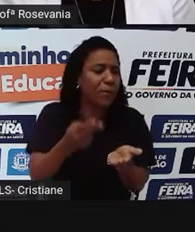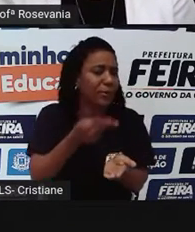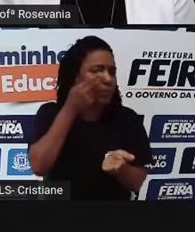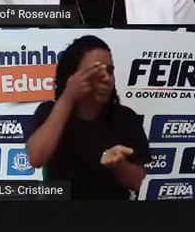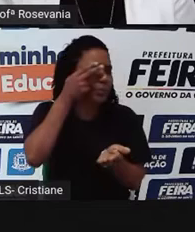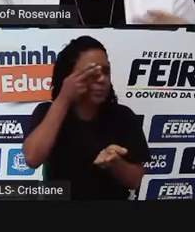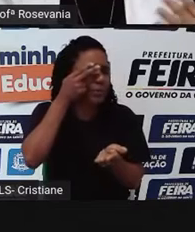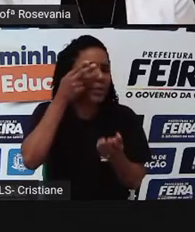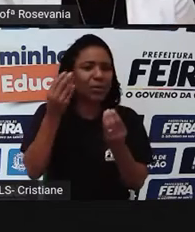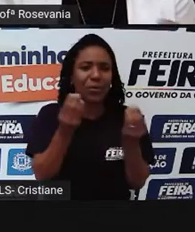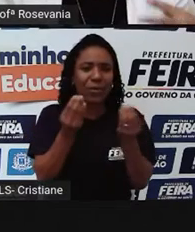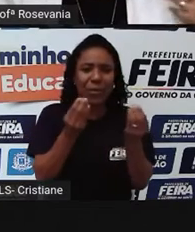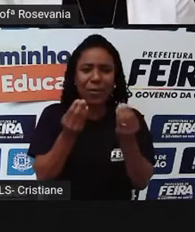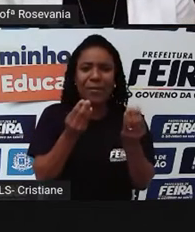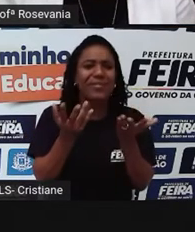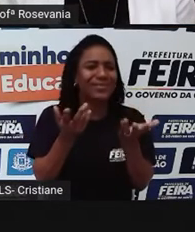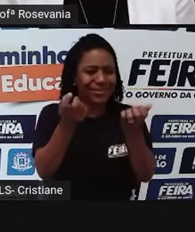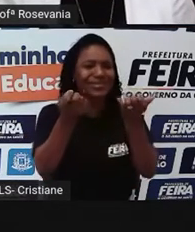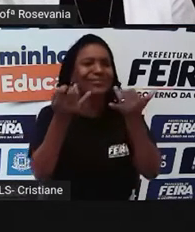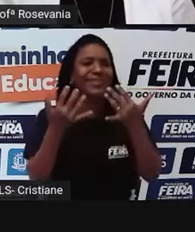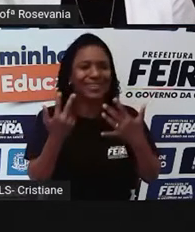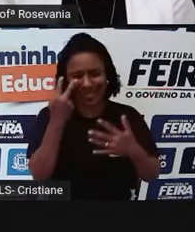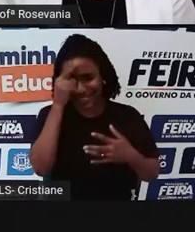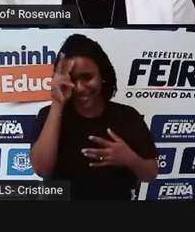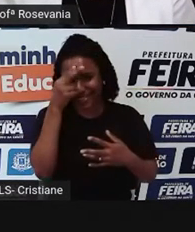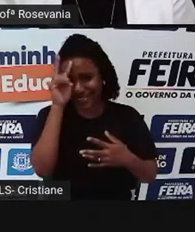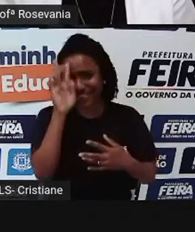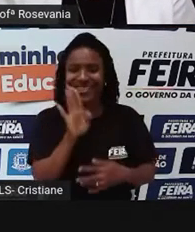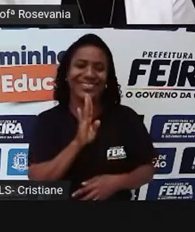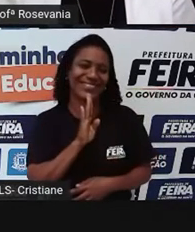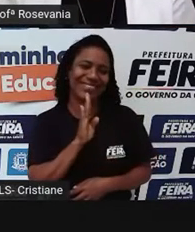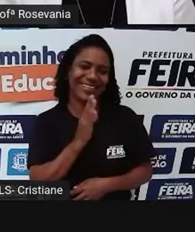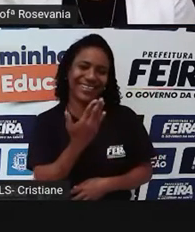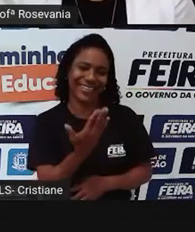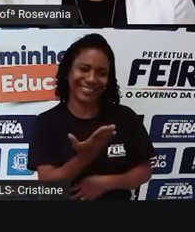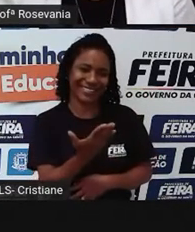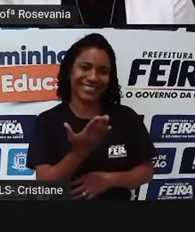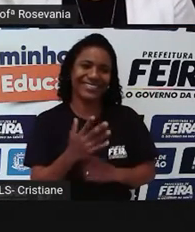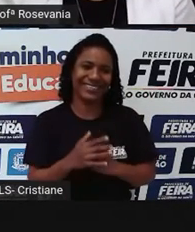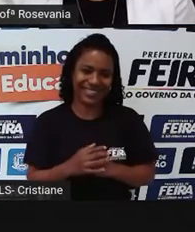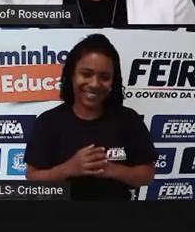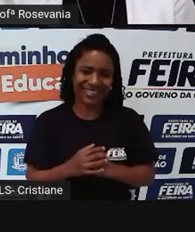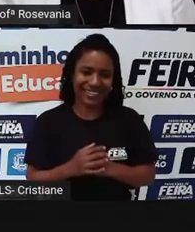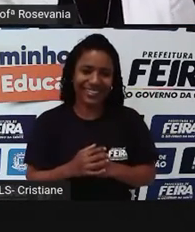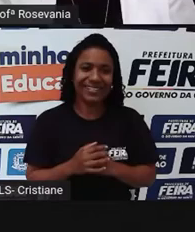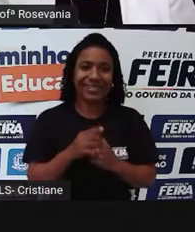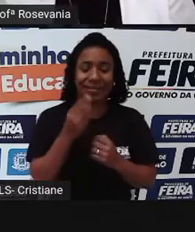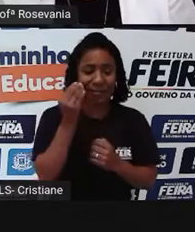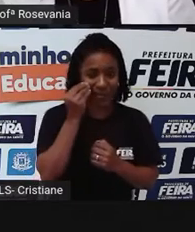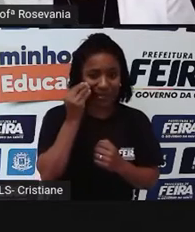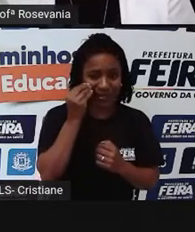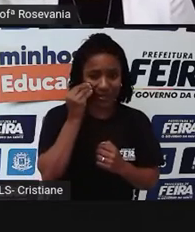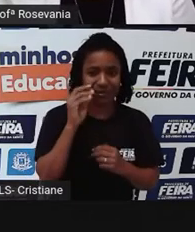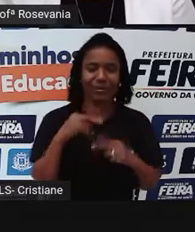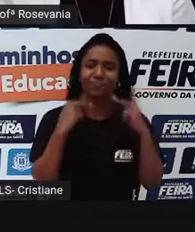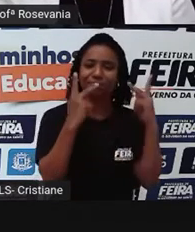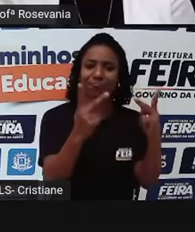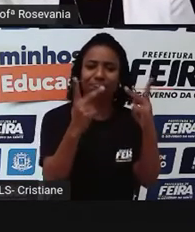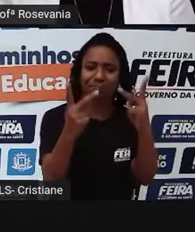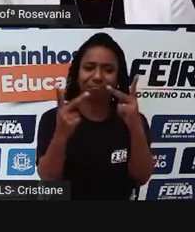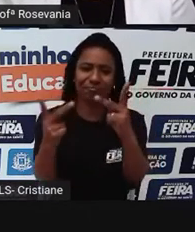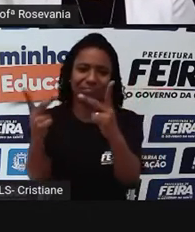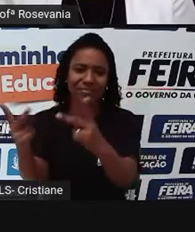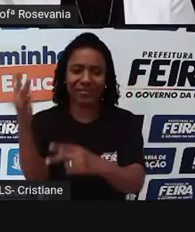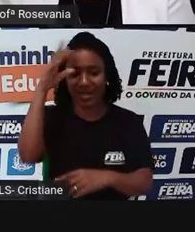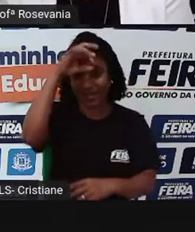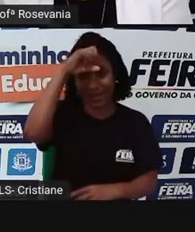dessa, que aí já tem toda a história que a gente já conhece ali, então, é uma viagem de conhecimento também,